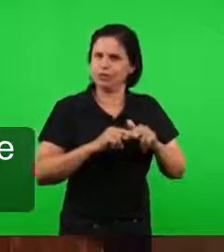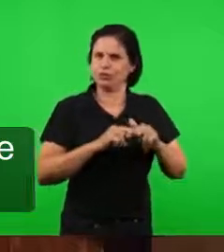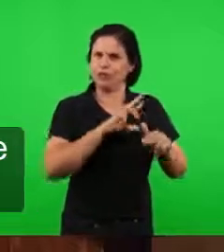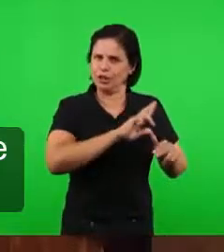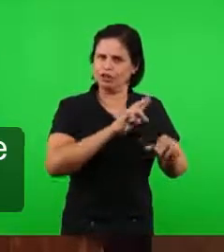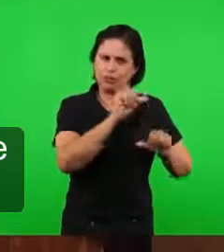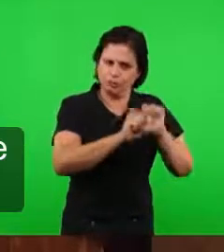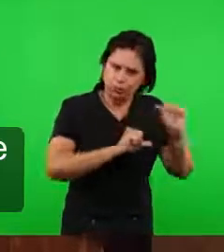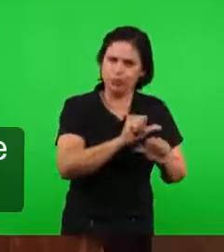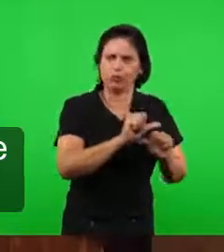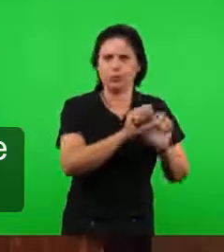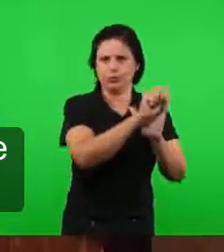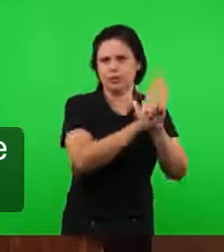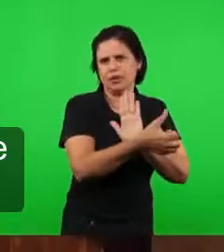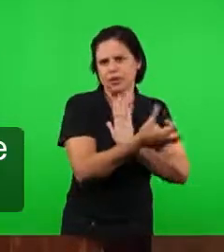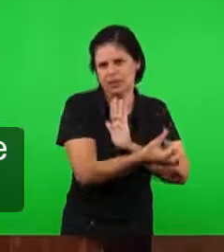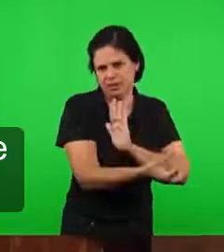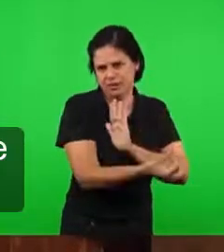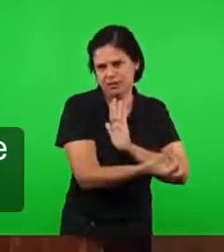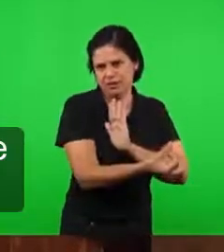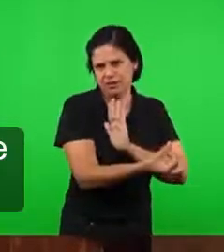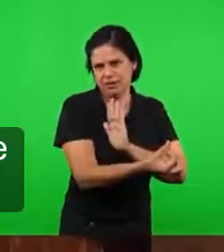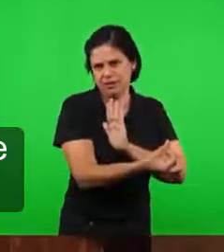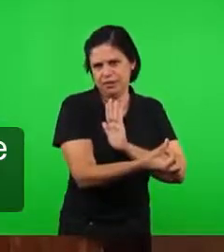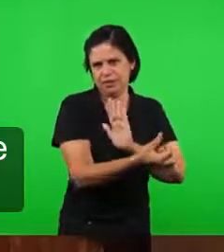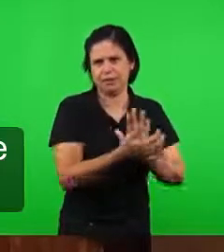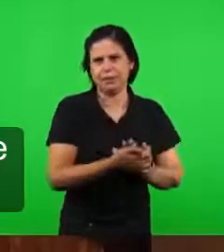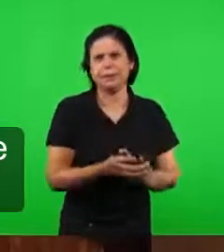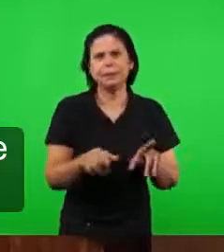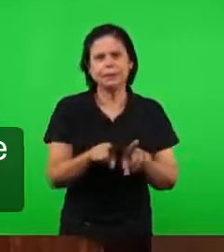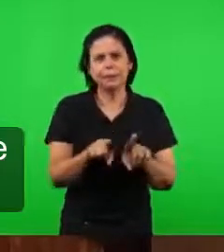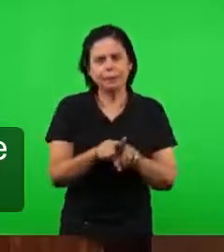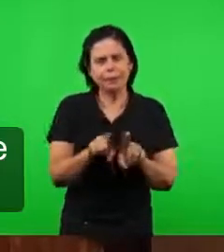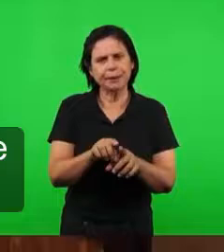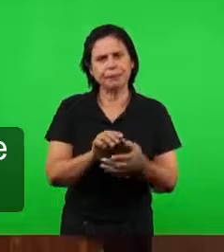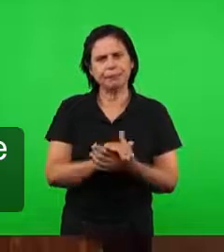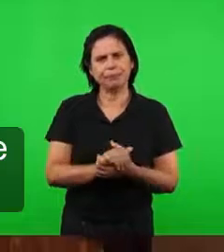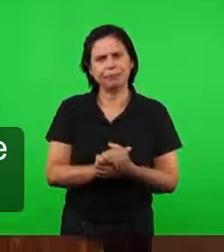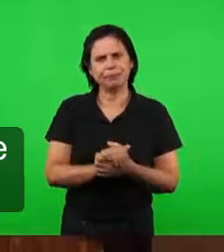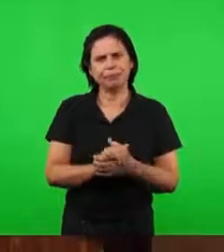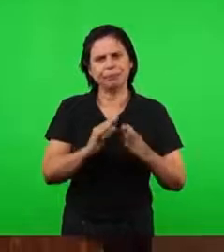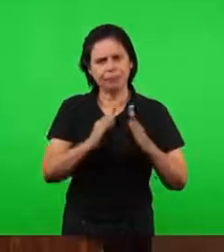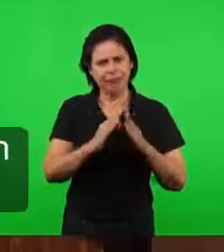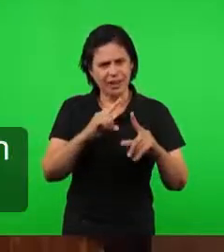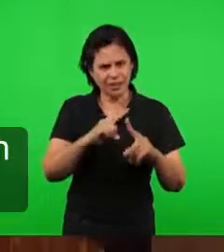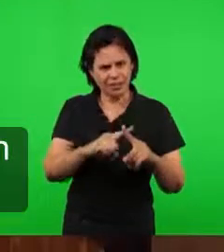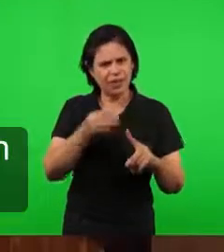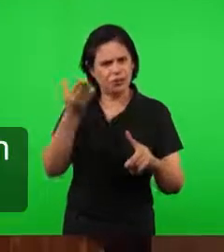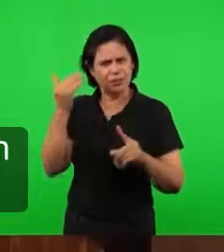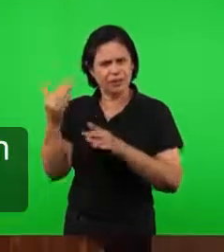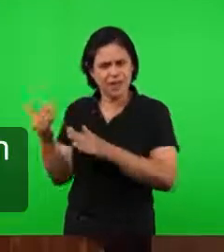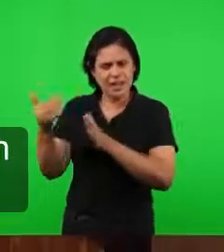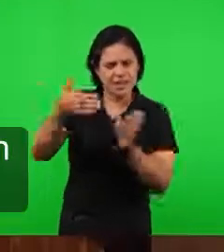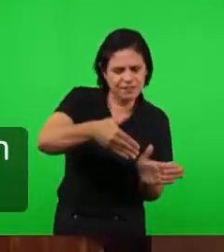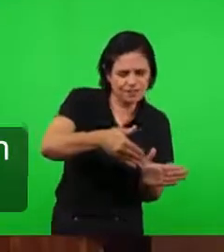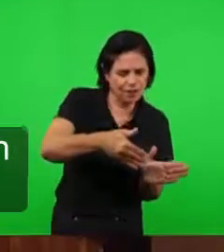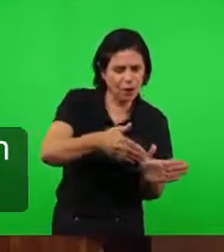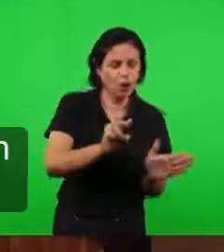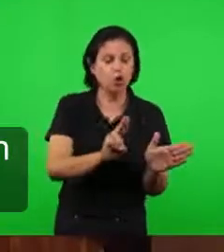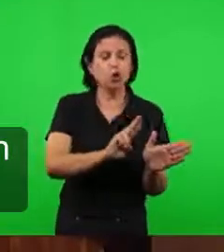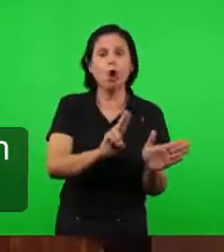A figura profética do erro ficou bem evidenciada, onde a igreja infiel recebe o nome